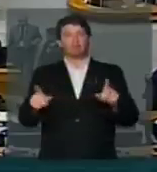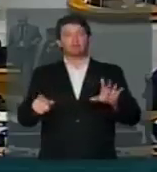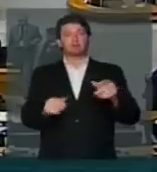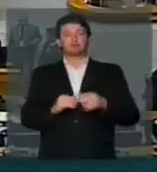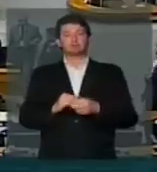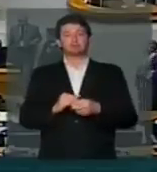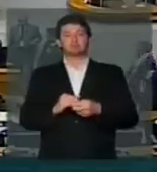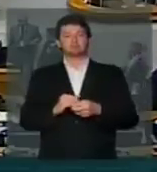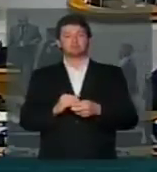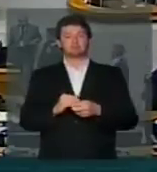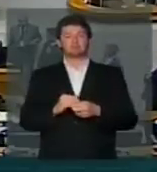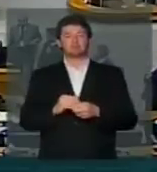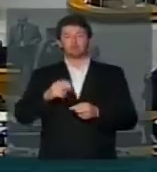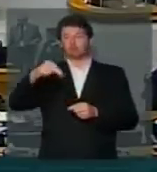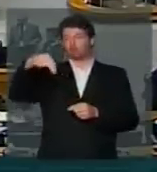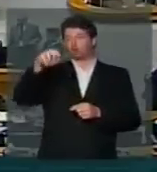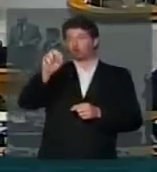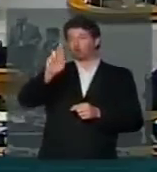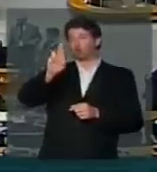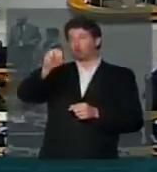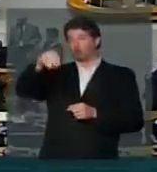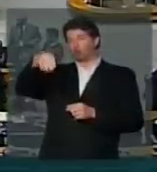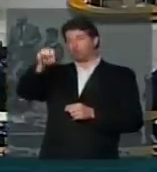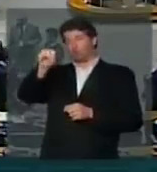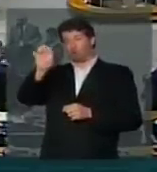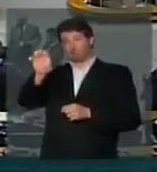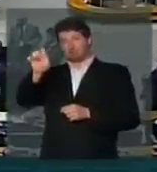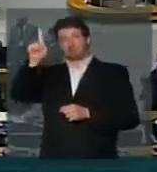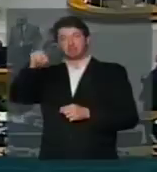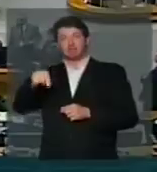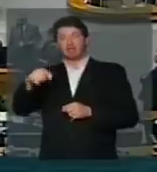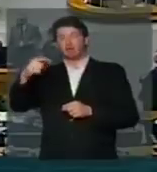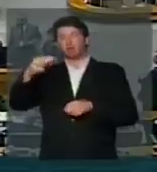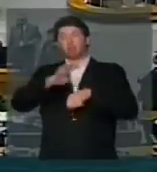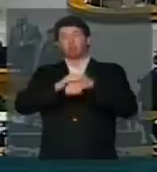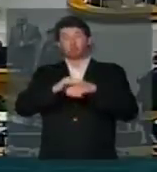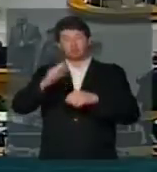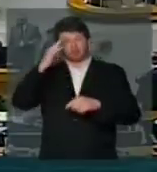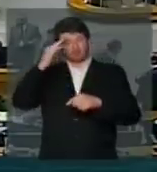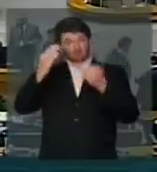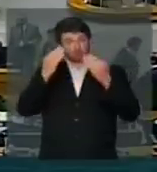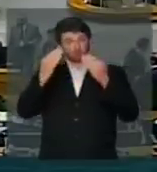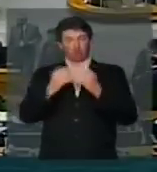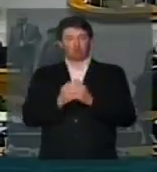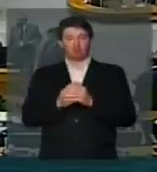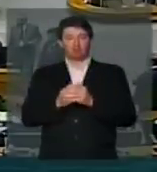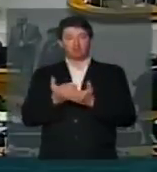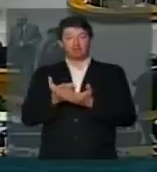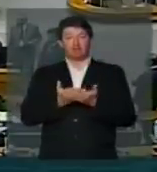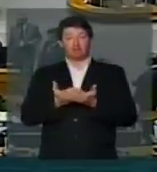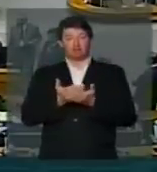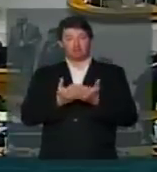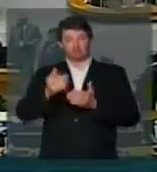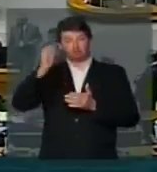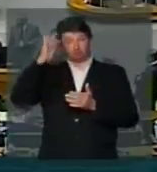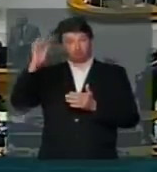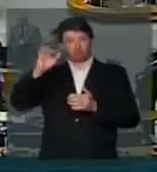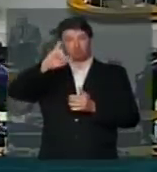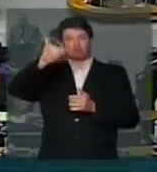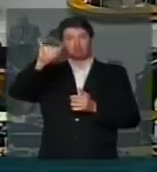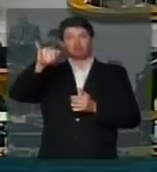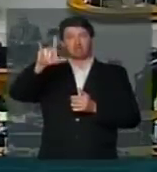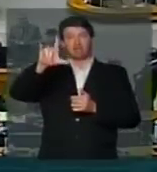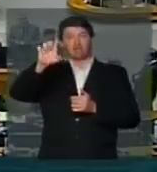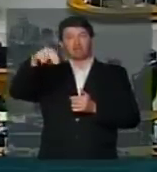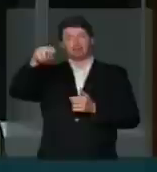Agora, normose é uma doença psicológica que o terapeuta e filósofo Jean-Yves